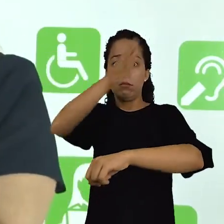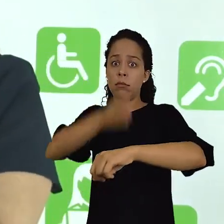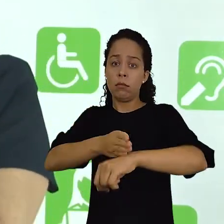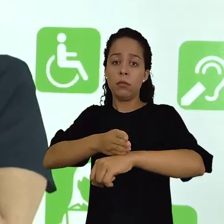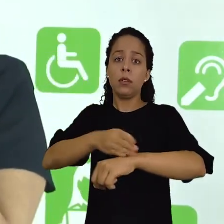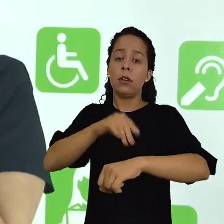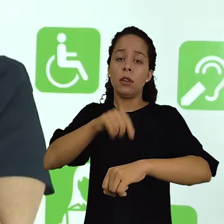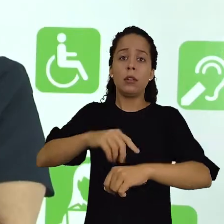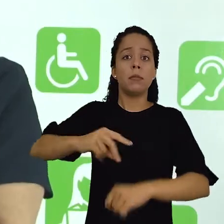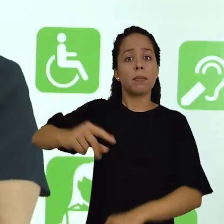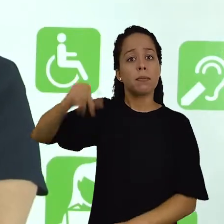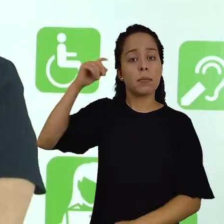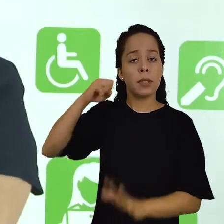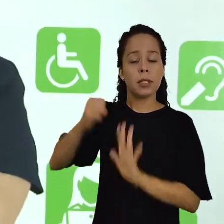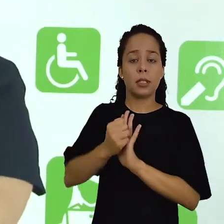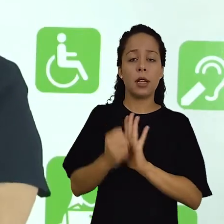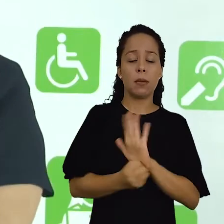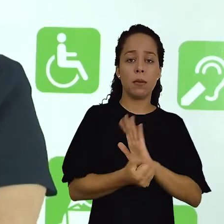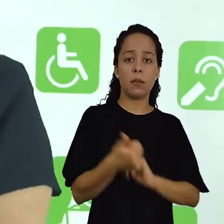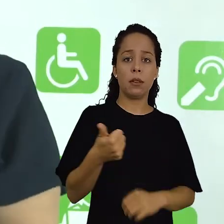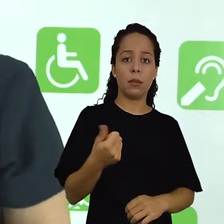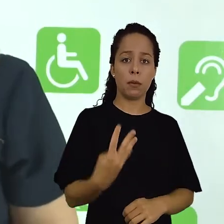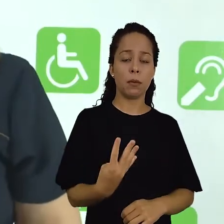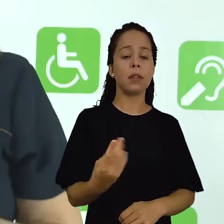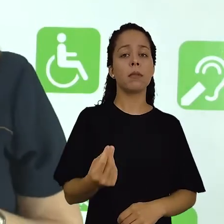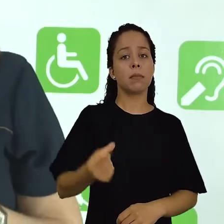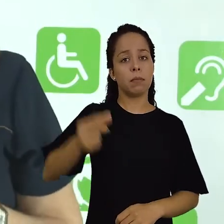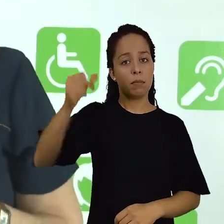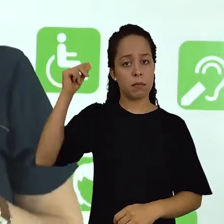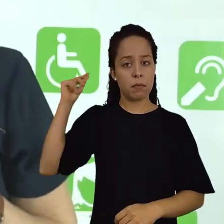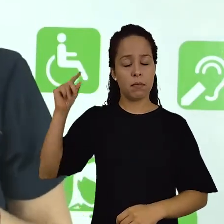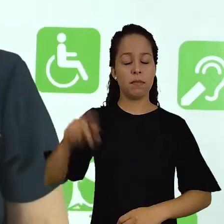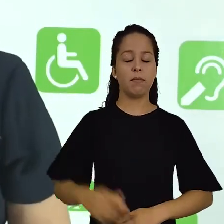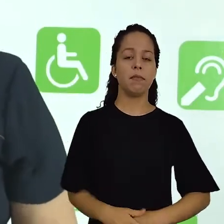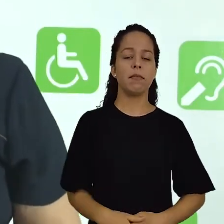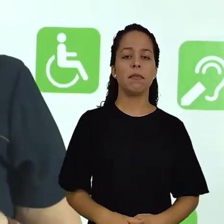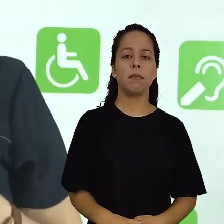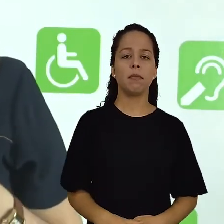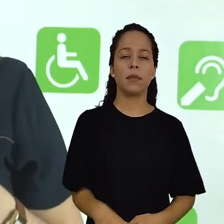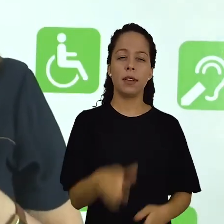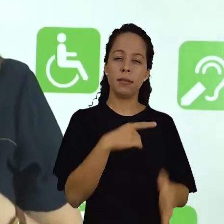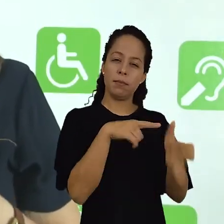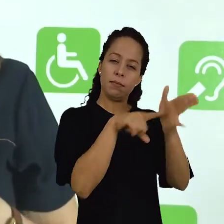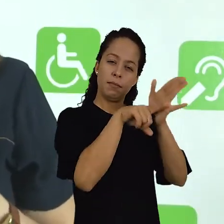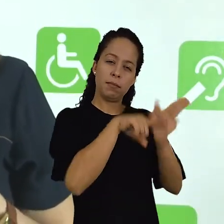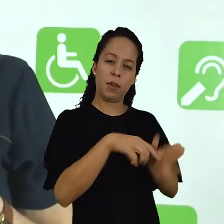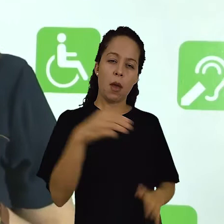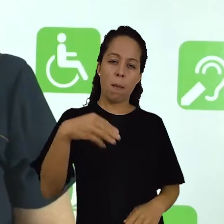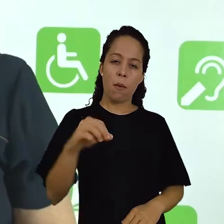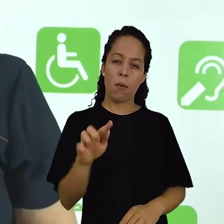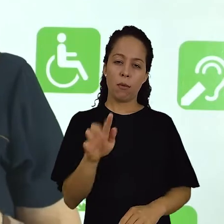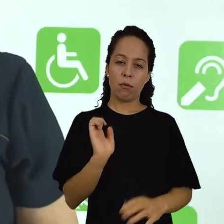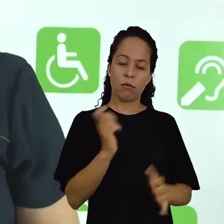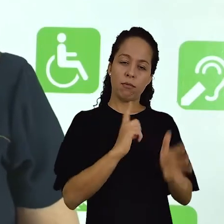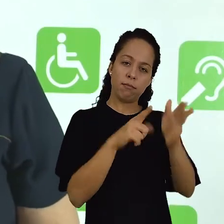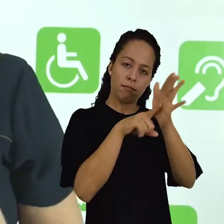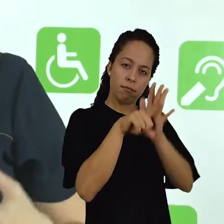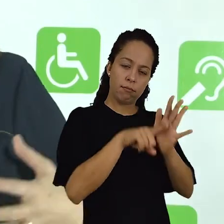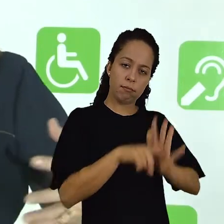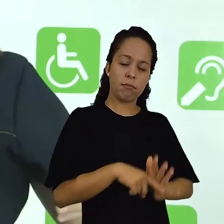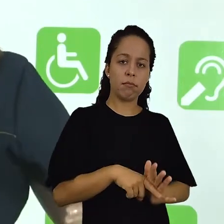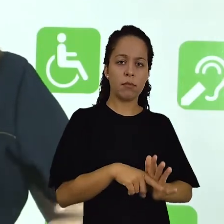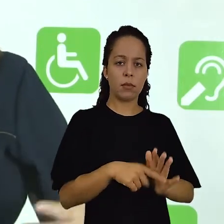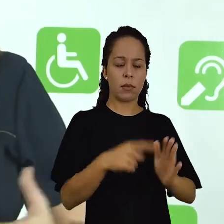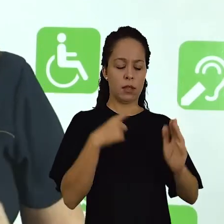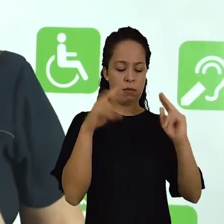beneditino lá no século XIV. Nessa busca que esse monge faz,